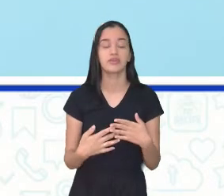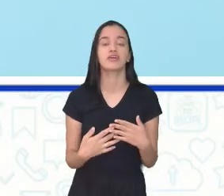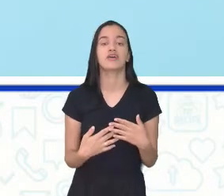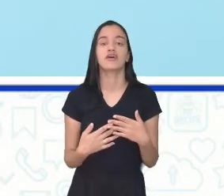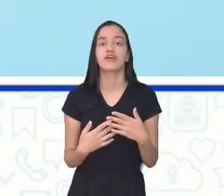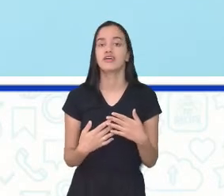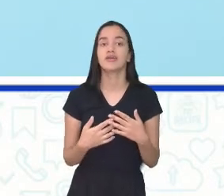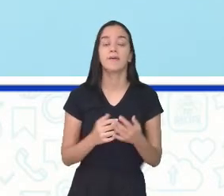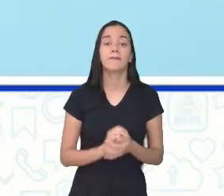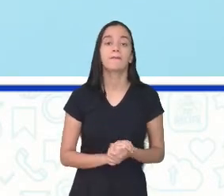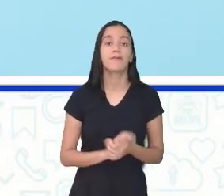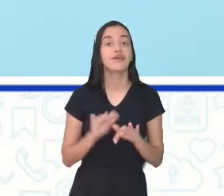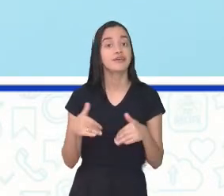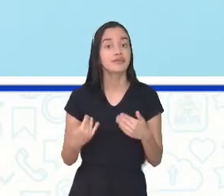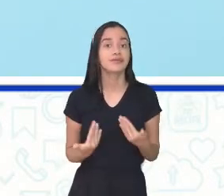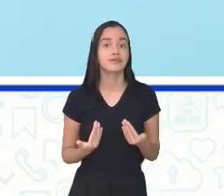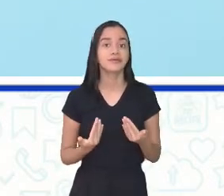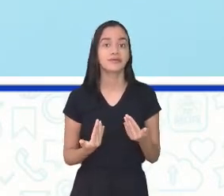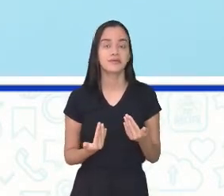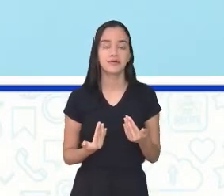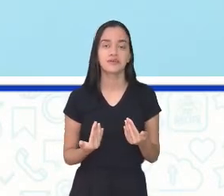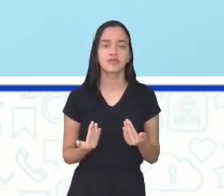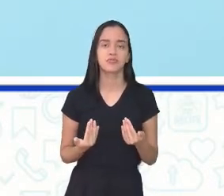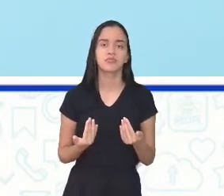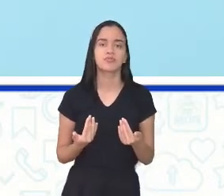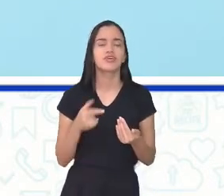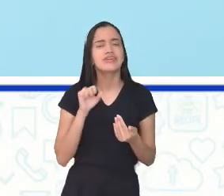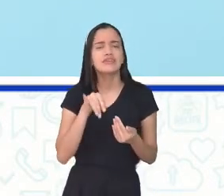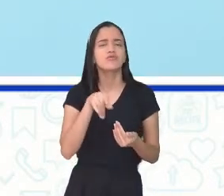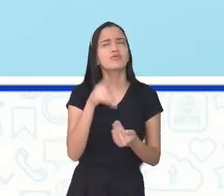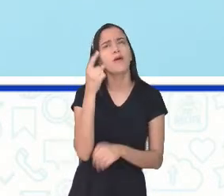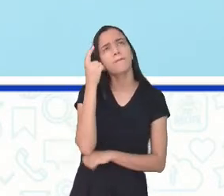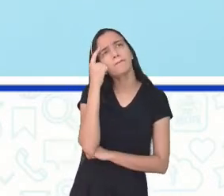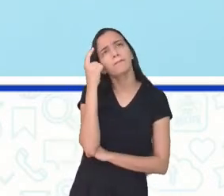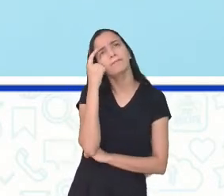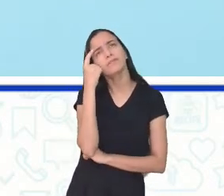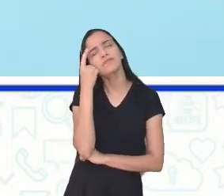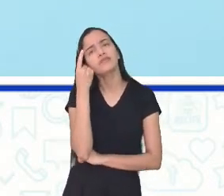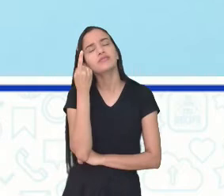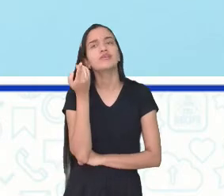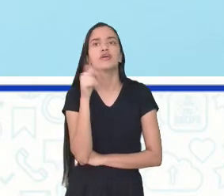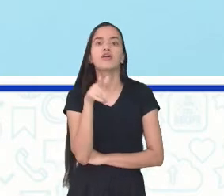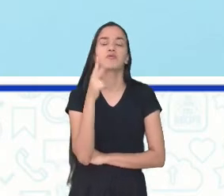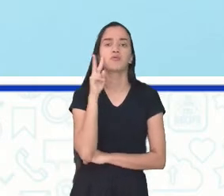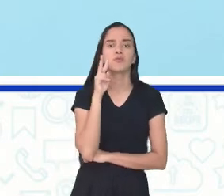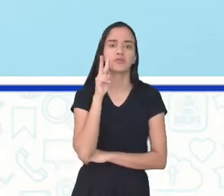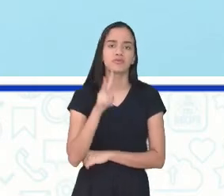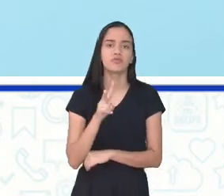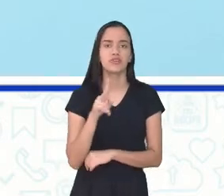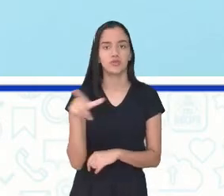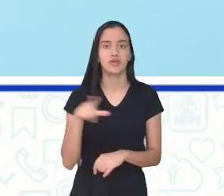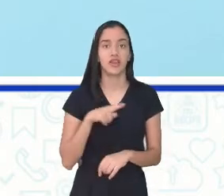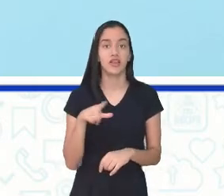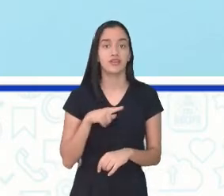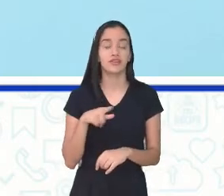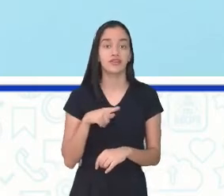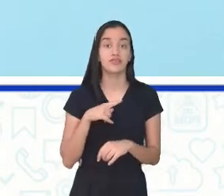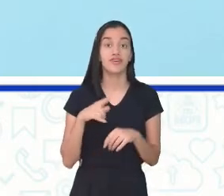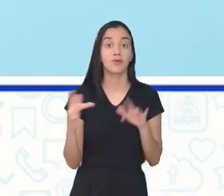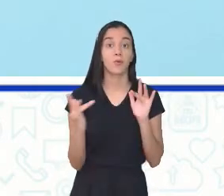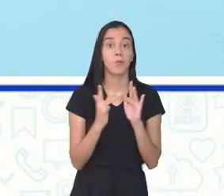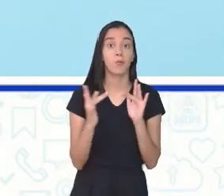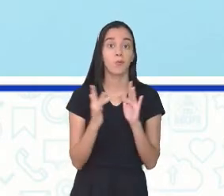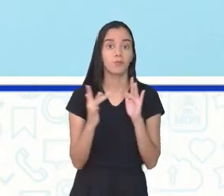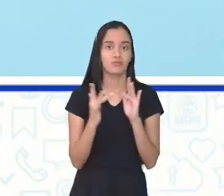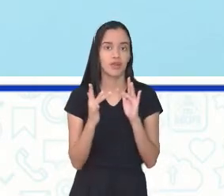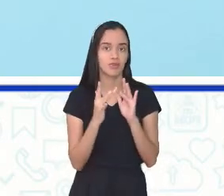foi exposto. Então, se vocês pensaram nisso quando viram, não é? Tiveram esse primeiro contato